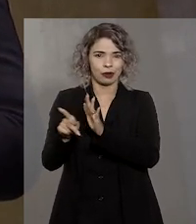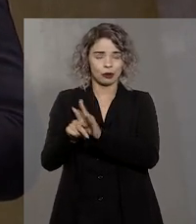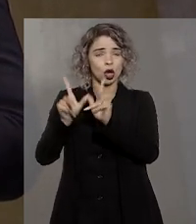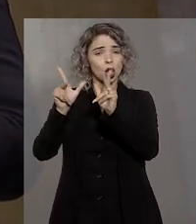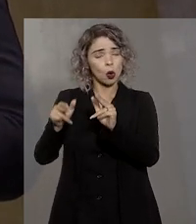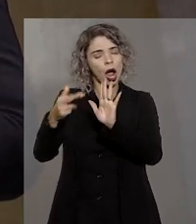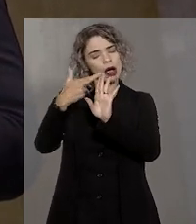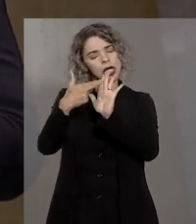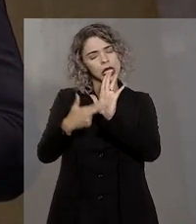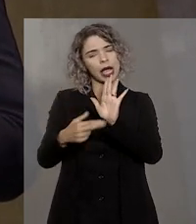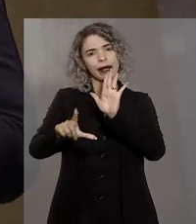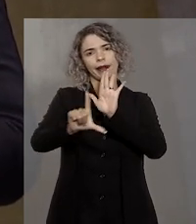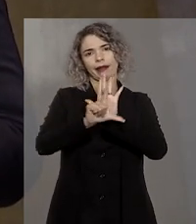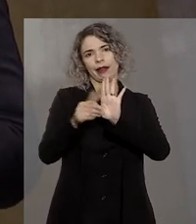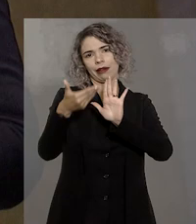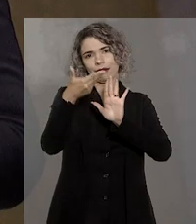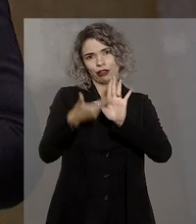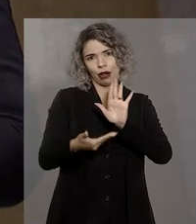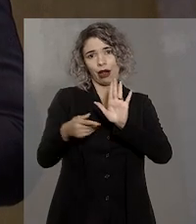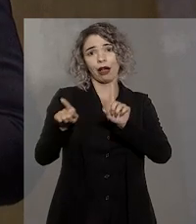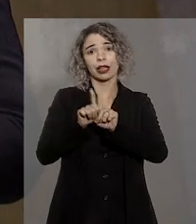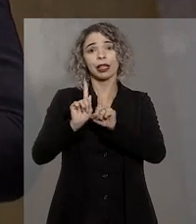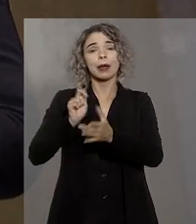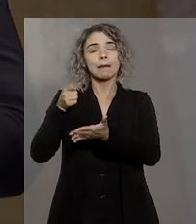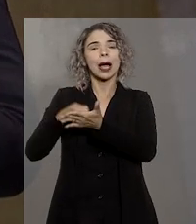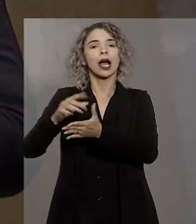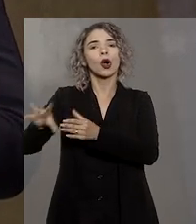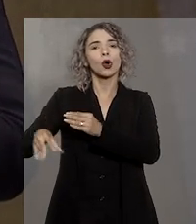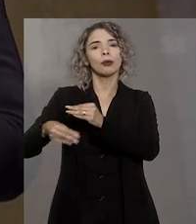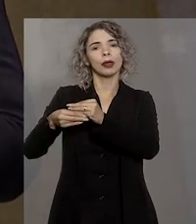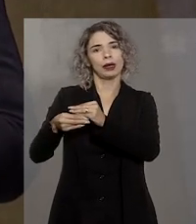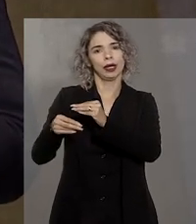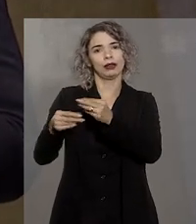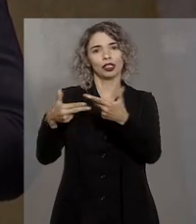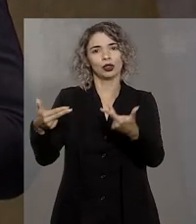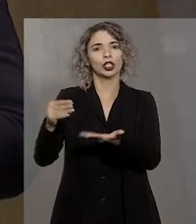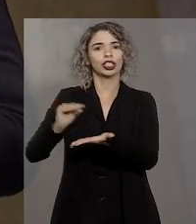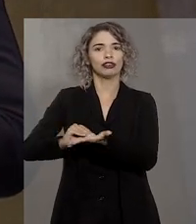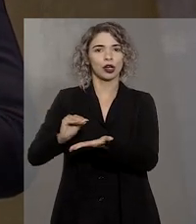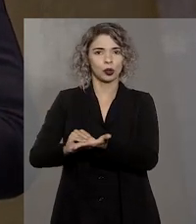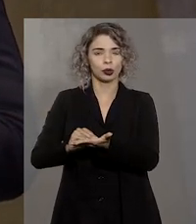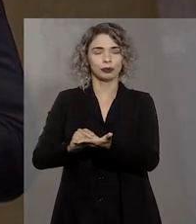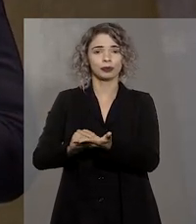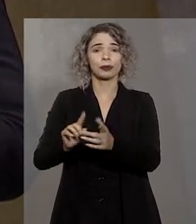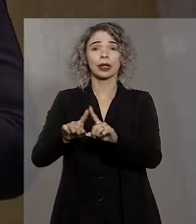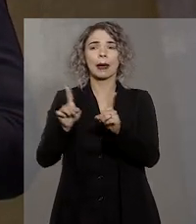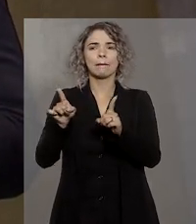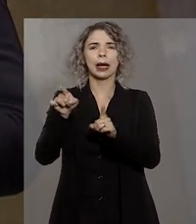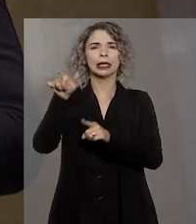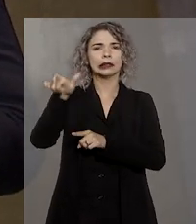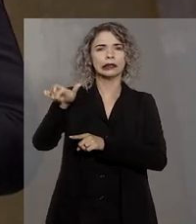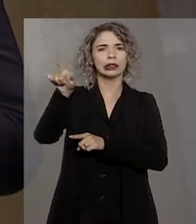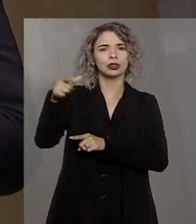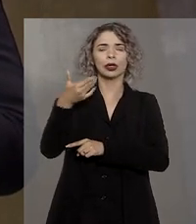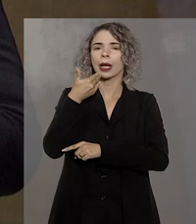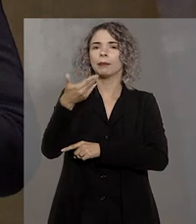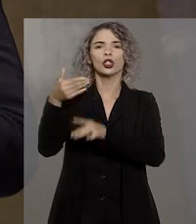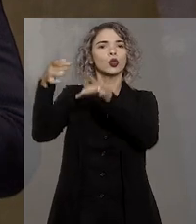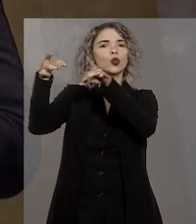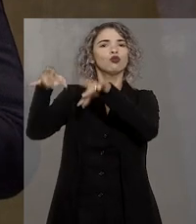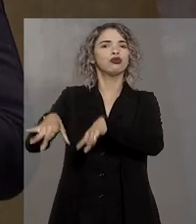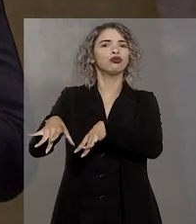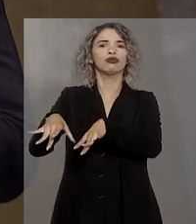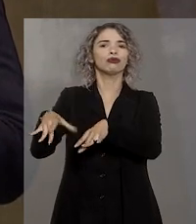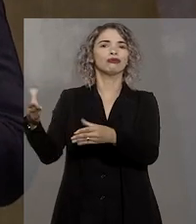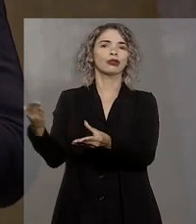valor da causa de acordo com os critérios legais e para pagar o correspondente complemento das custas. Em vez disso, o demandante